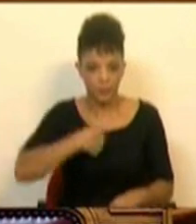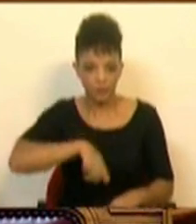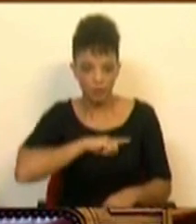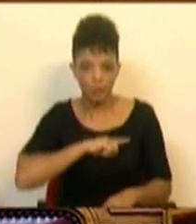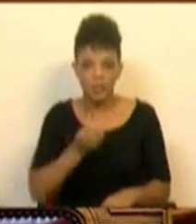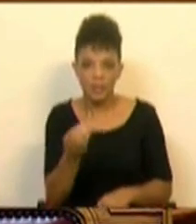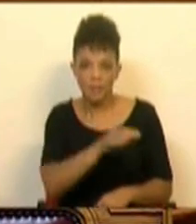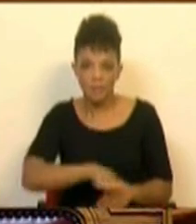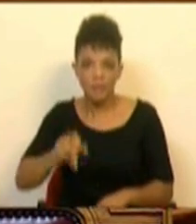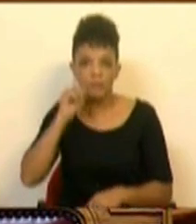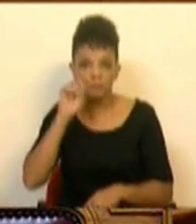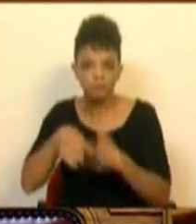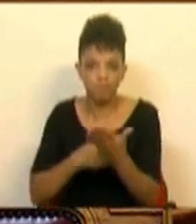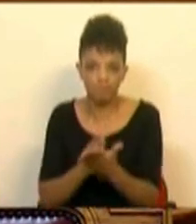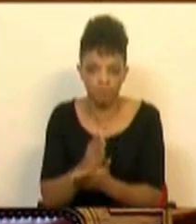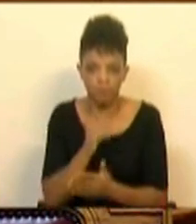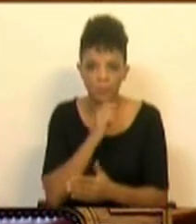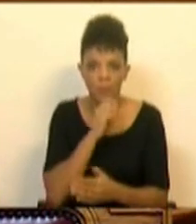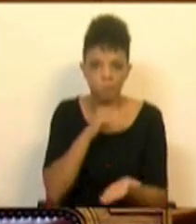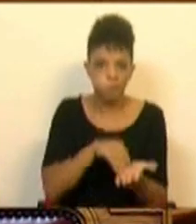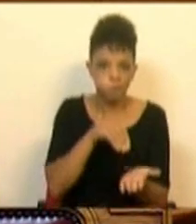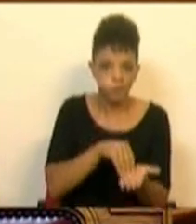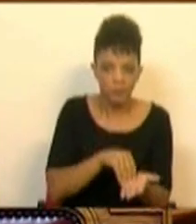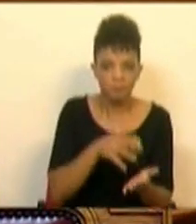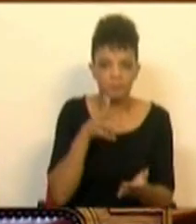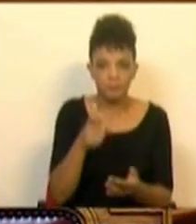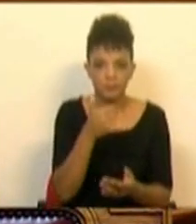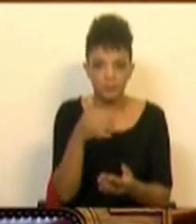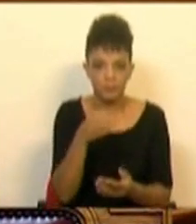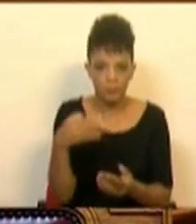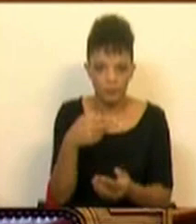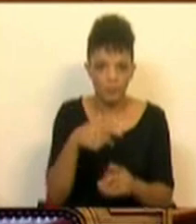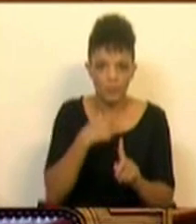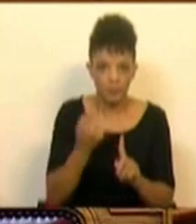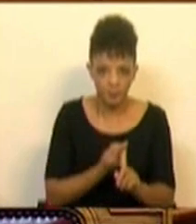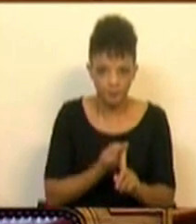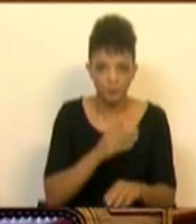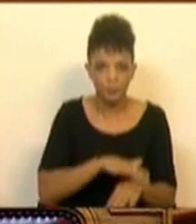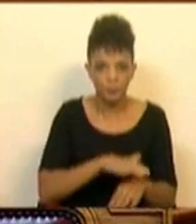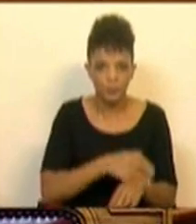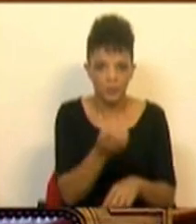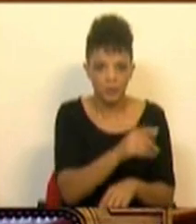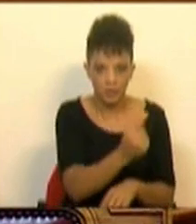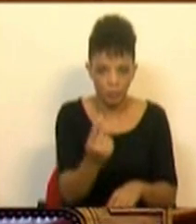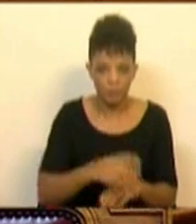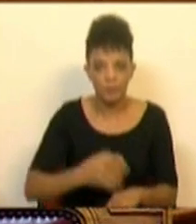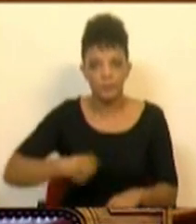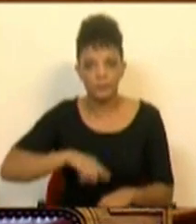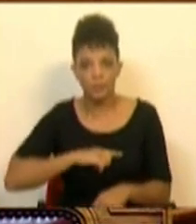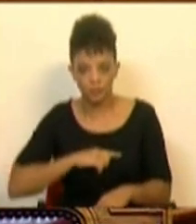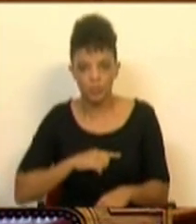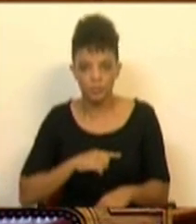garantia de infância, que por um lado garanta aos mais pobres cerca de 1.200 euros por ano por criança, nós estamos